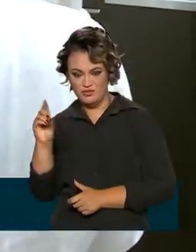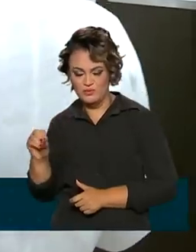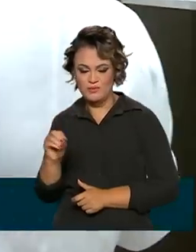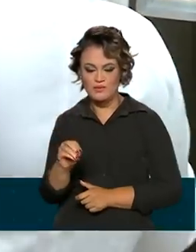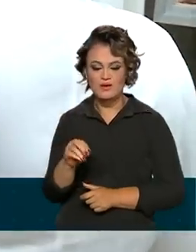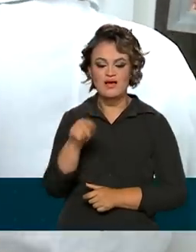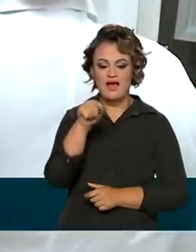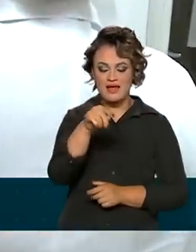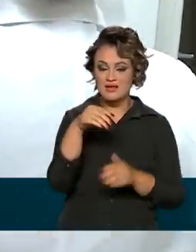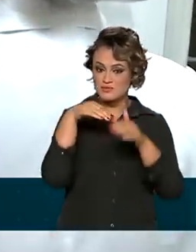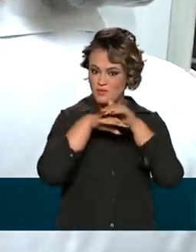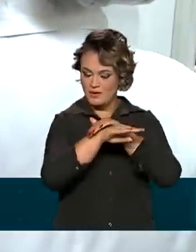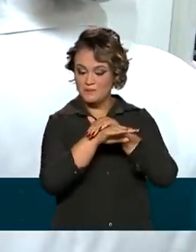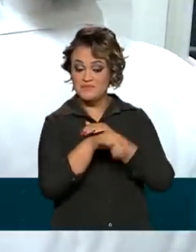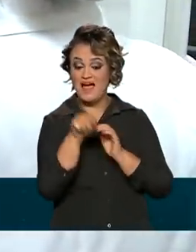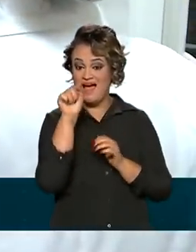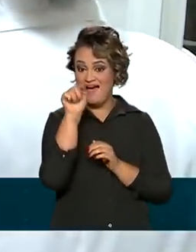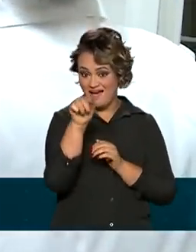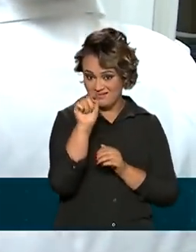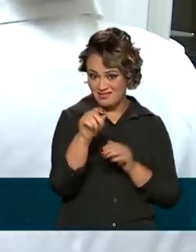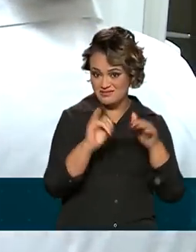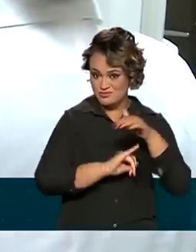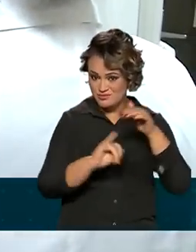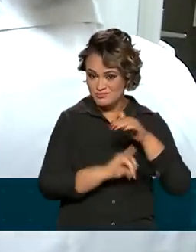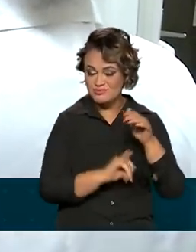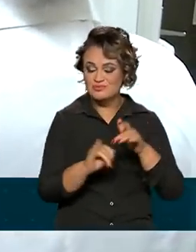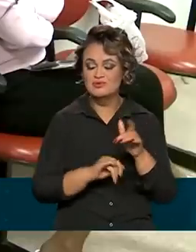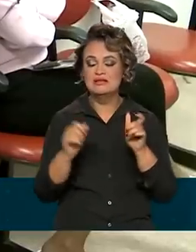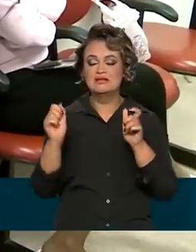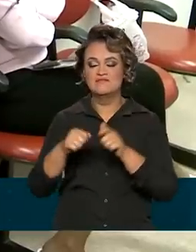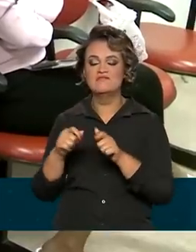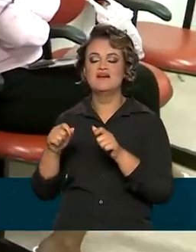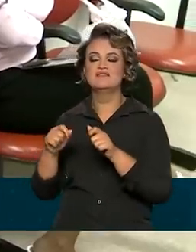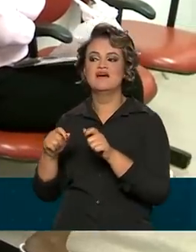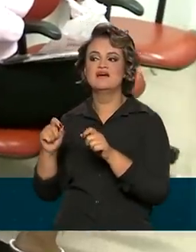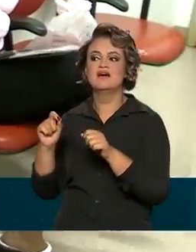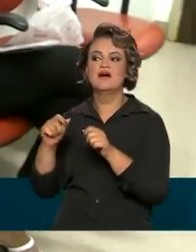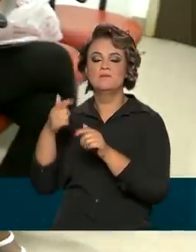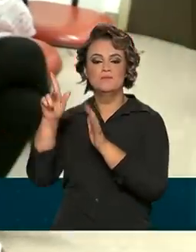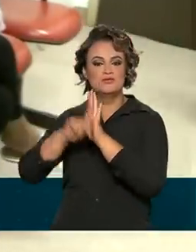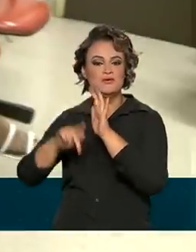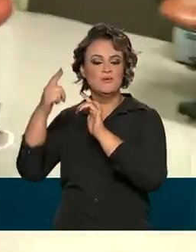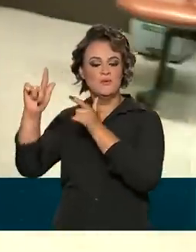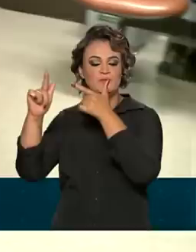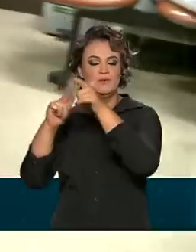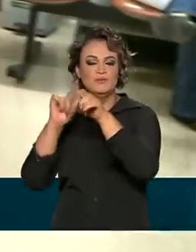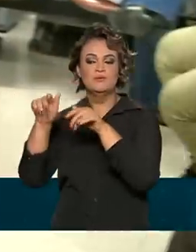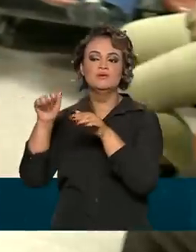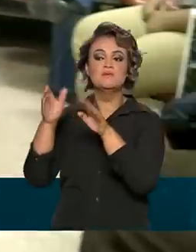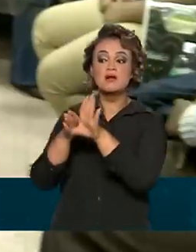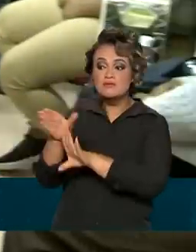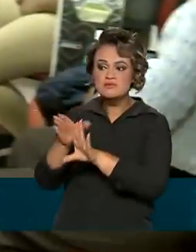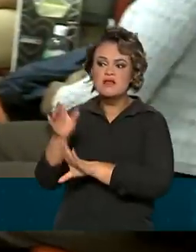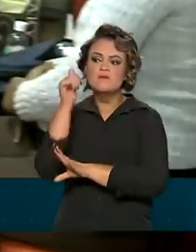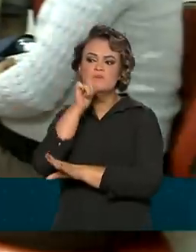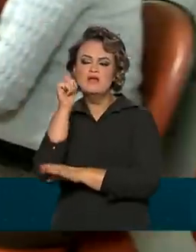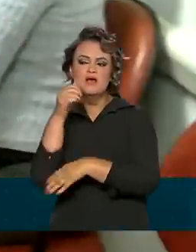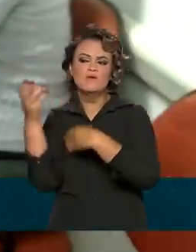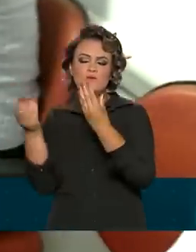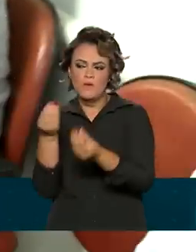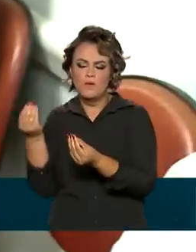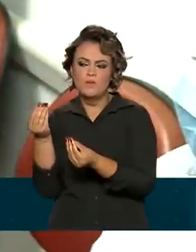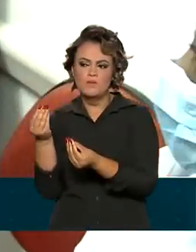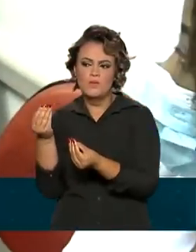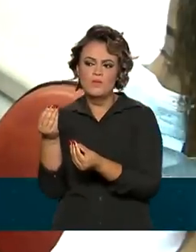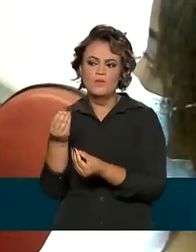distribuir leite humano, o Instituto Fernandes Figueira também desenvolve diversos projetos para orientar as mulheres sobre a maneira